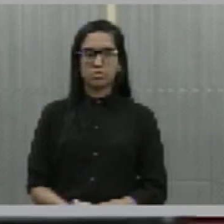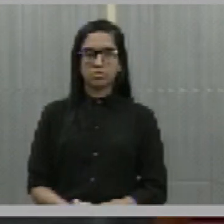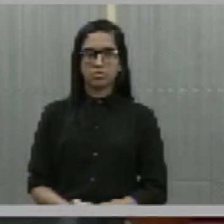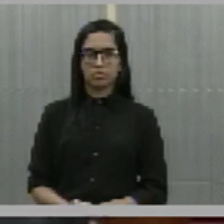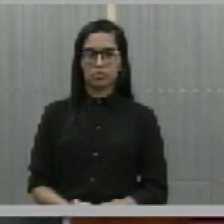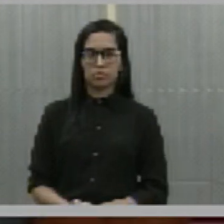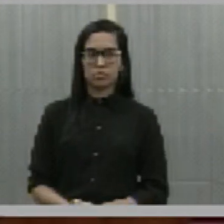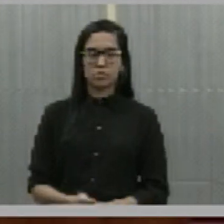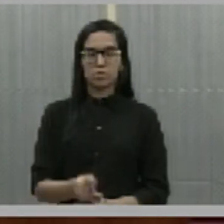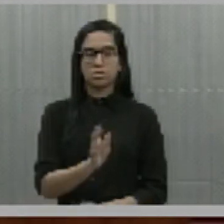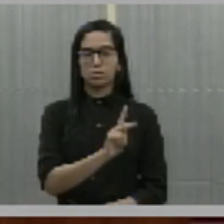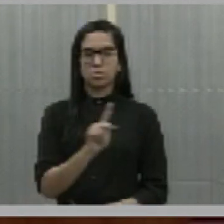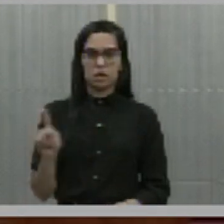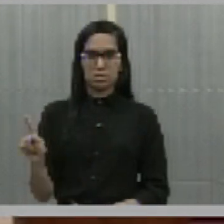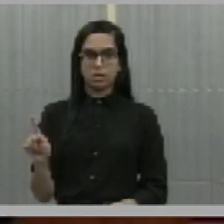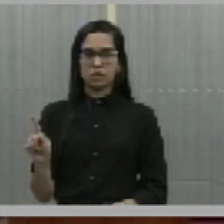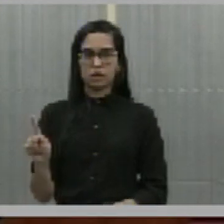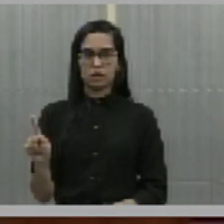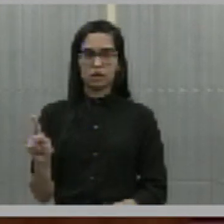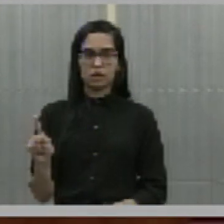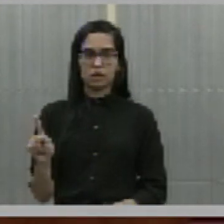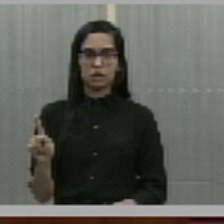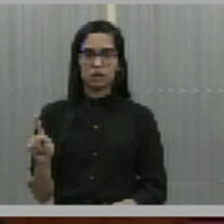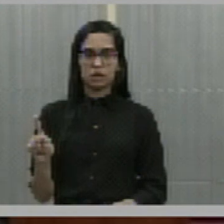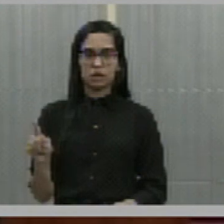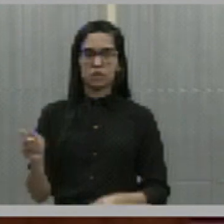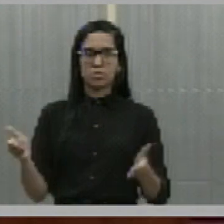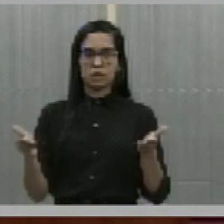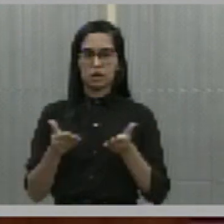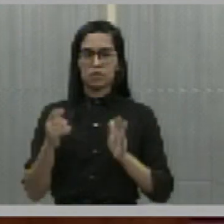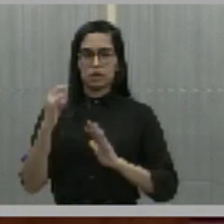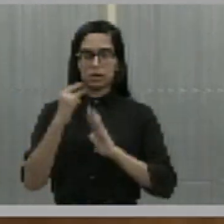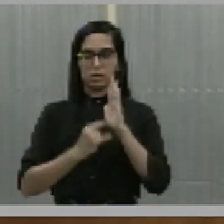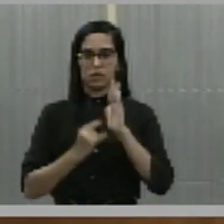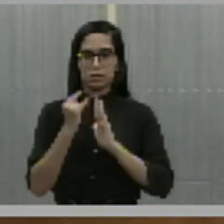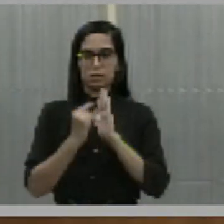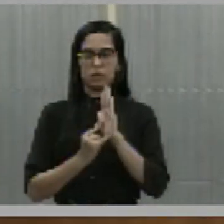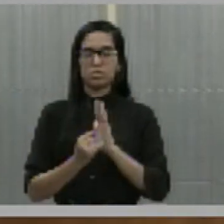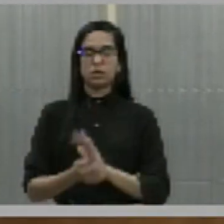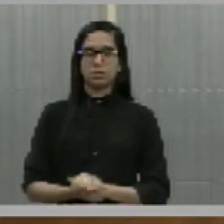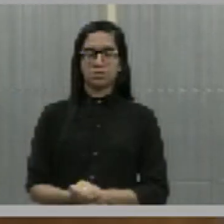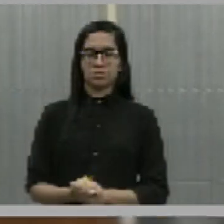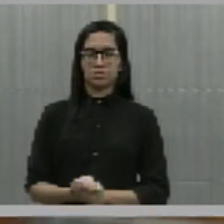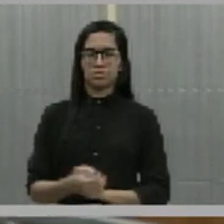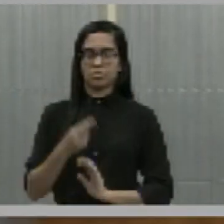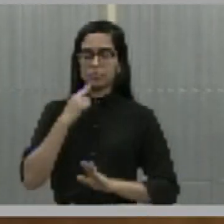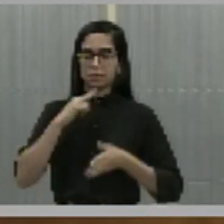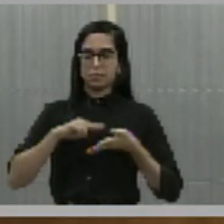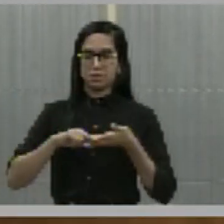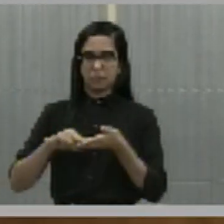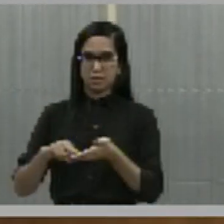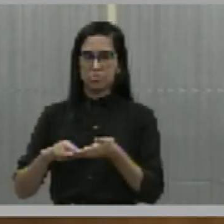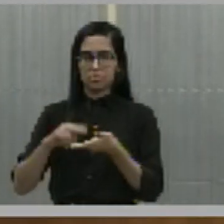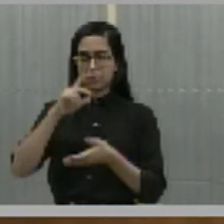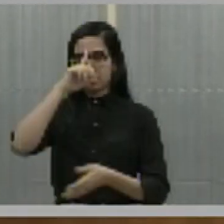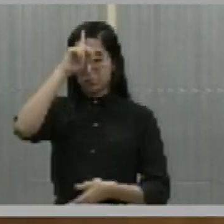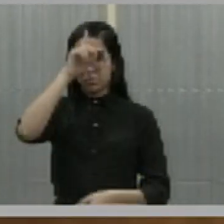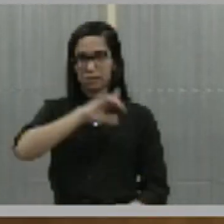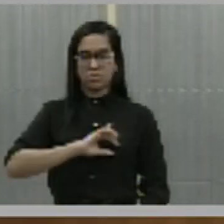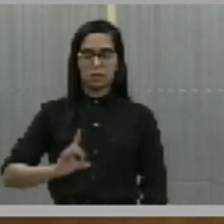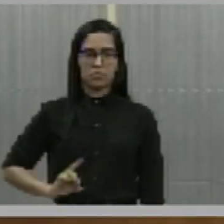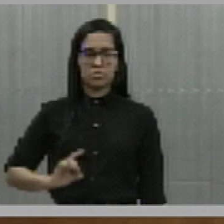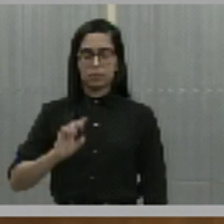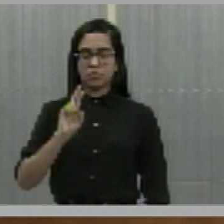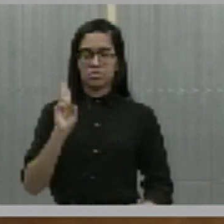Senhor presidente, temos aqui o seguinte expediente. Requerimento de autoria do deputado doutor